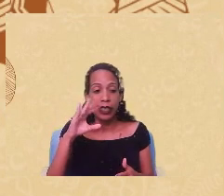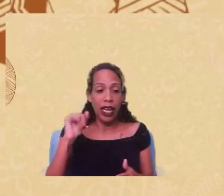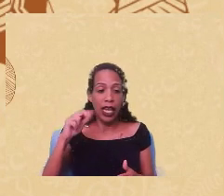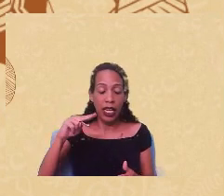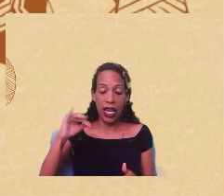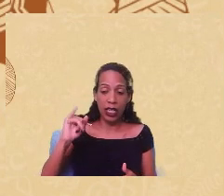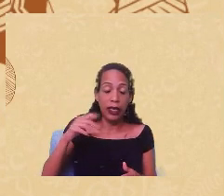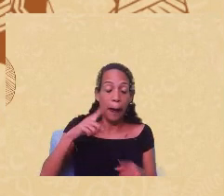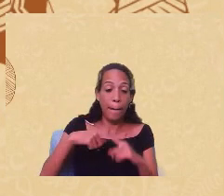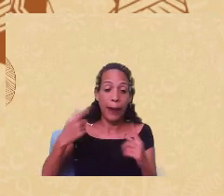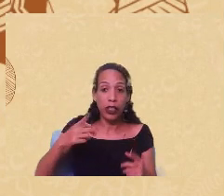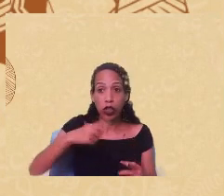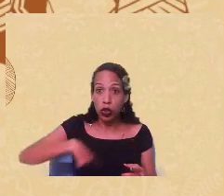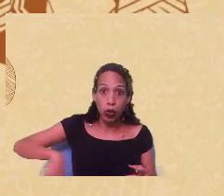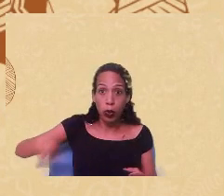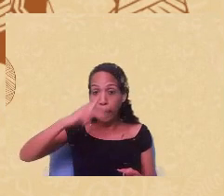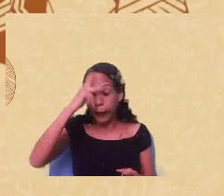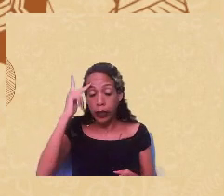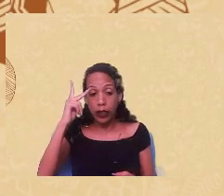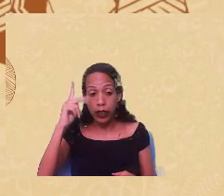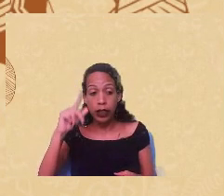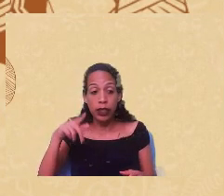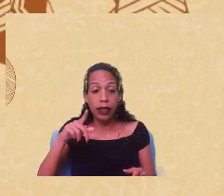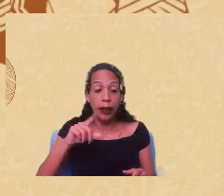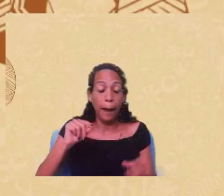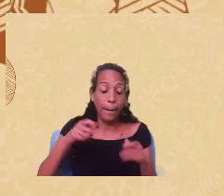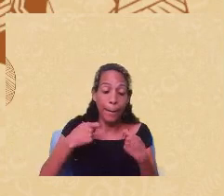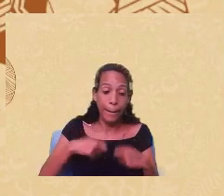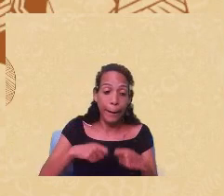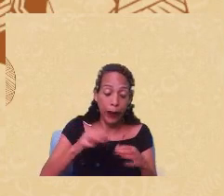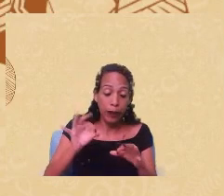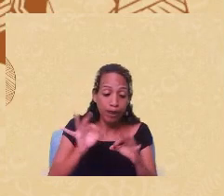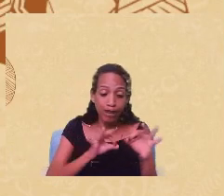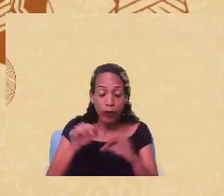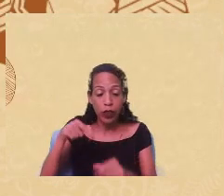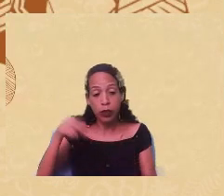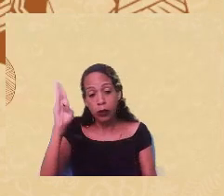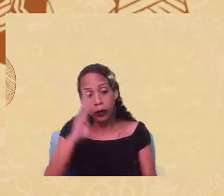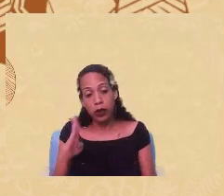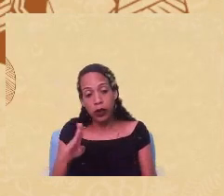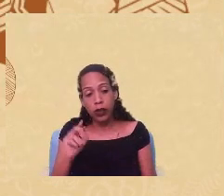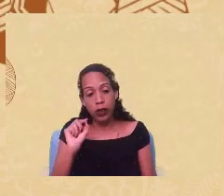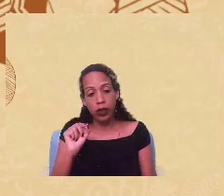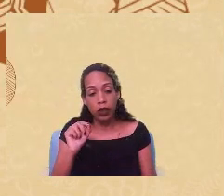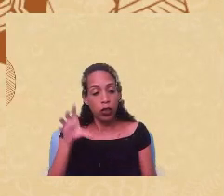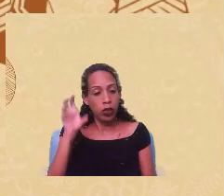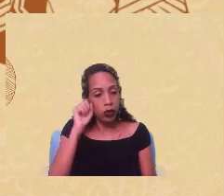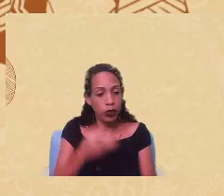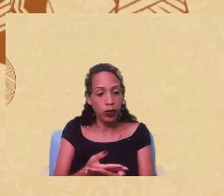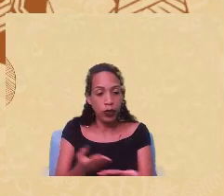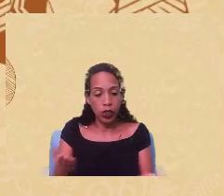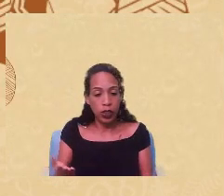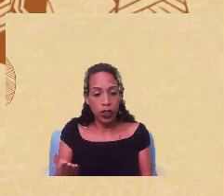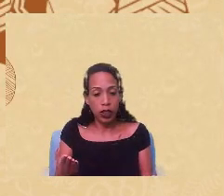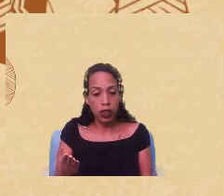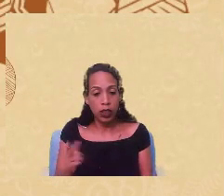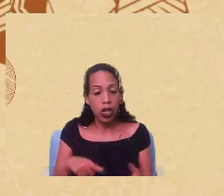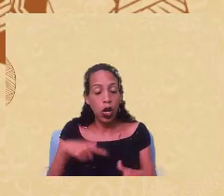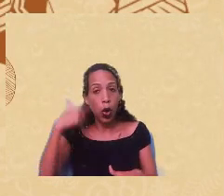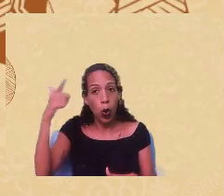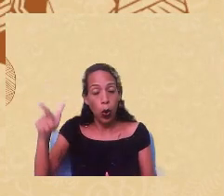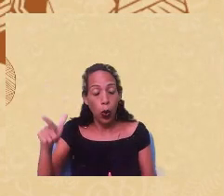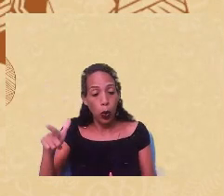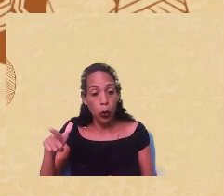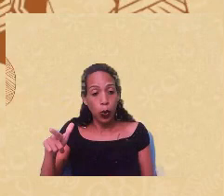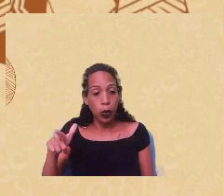de como a psicanálise tem sido modelada no Brasil então queria ouvir isso de vocês e a outra coisa